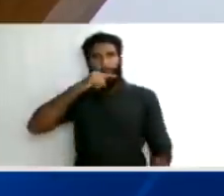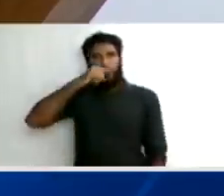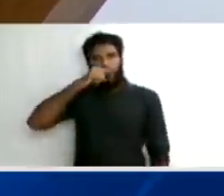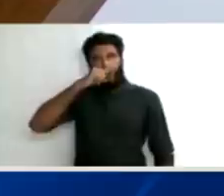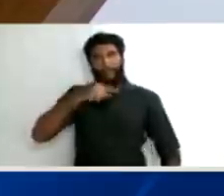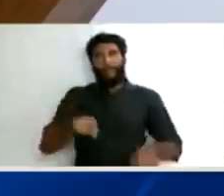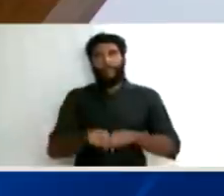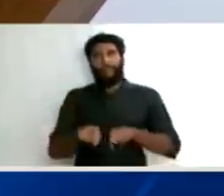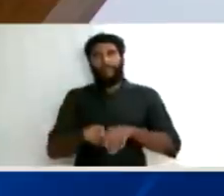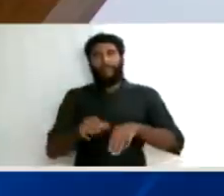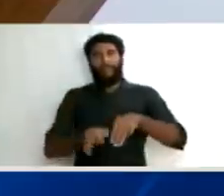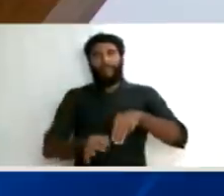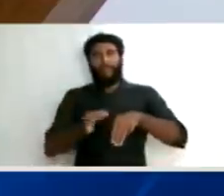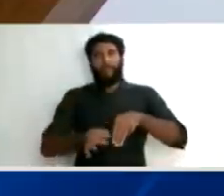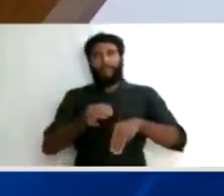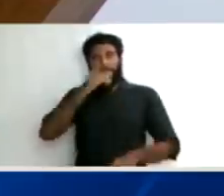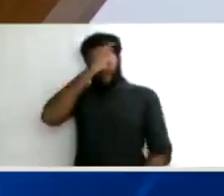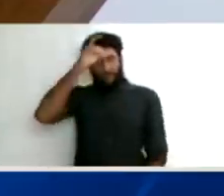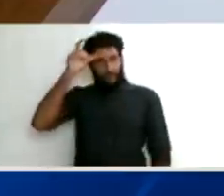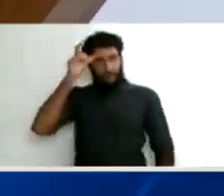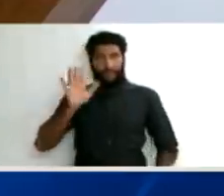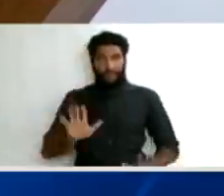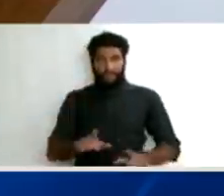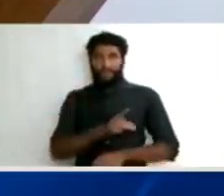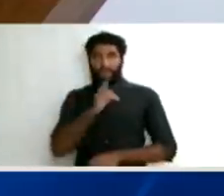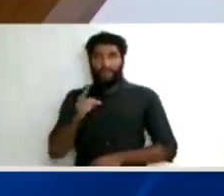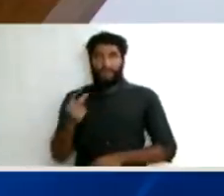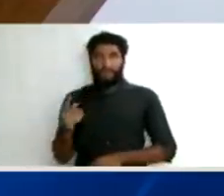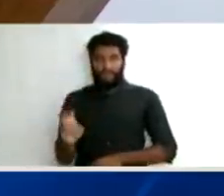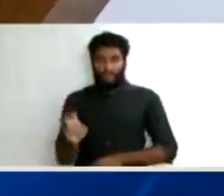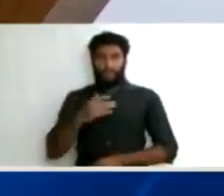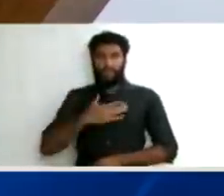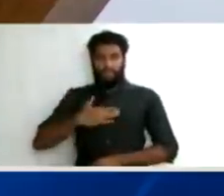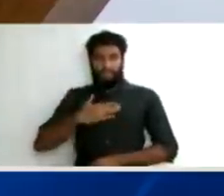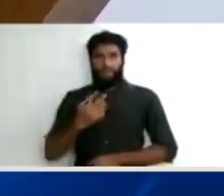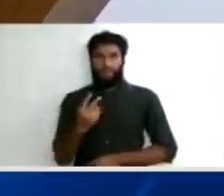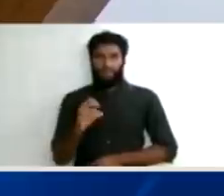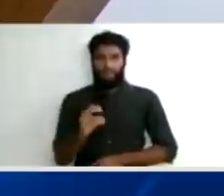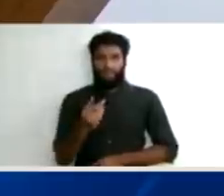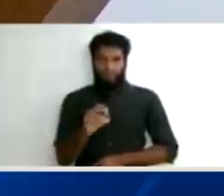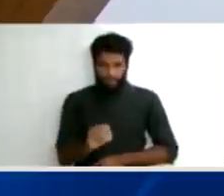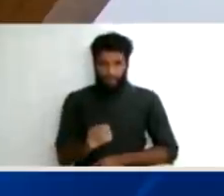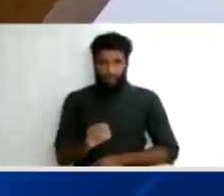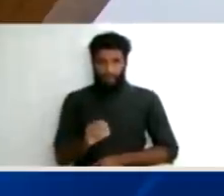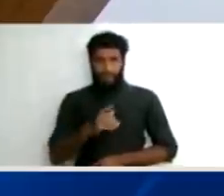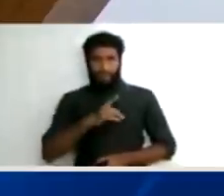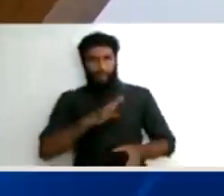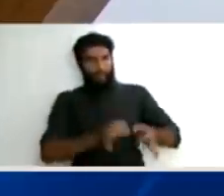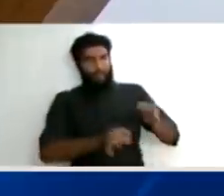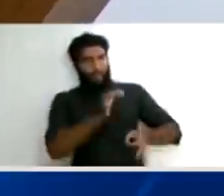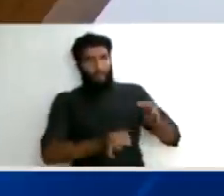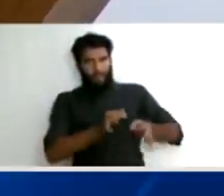analisado caso a caso, então vai depender de produção de prova, porque tudo que se tem agora